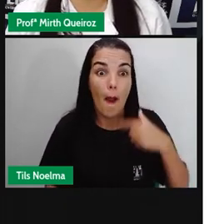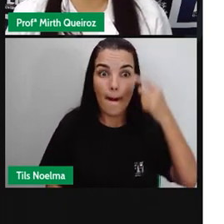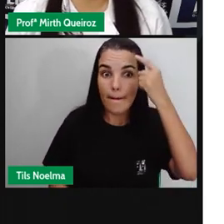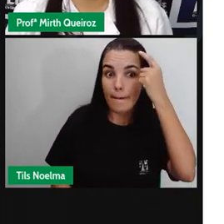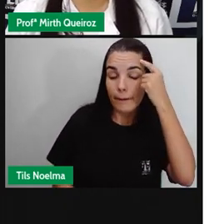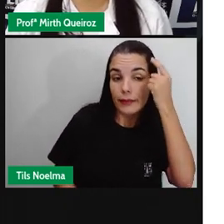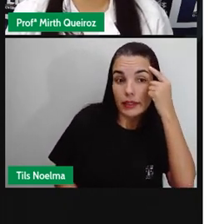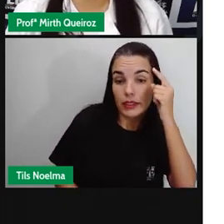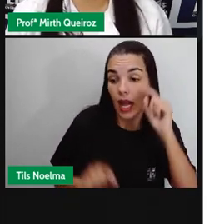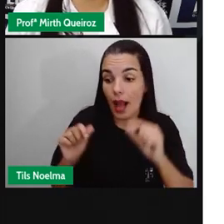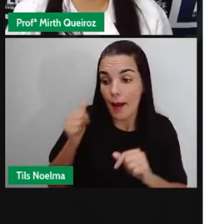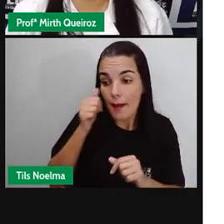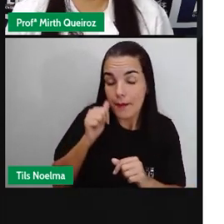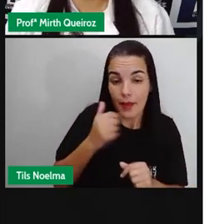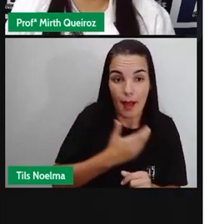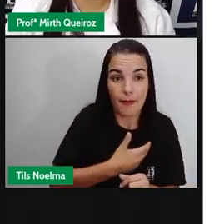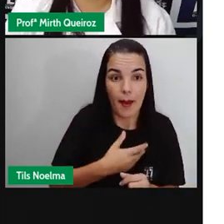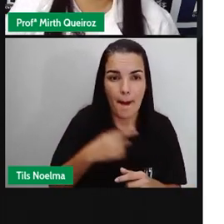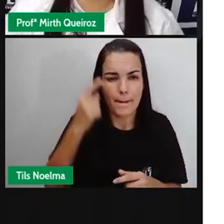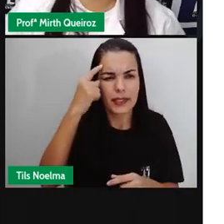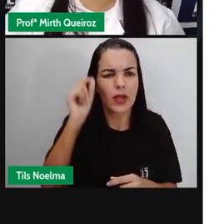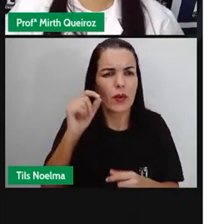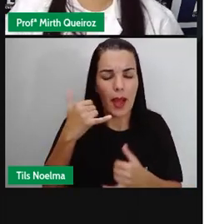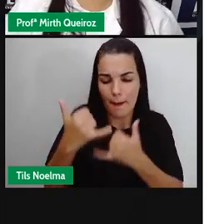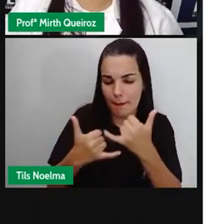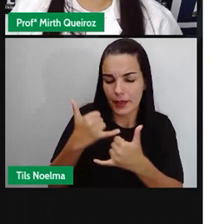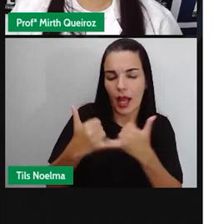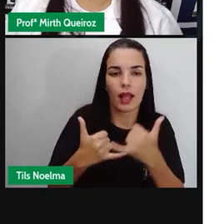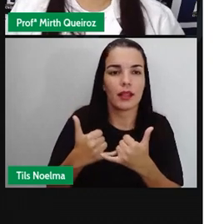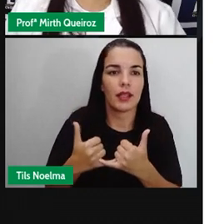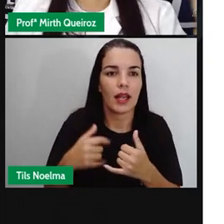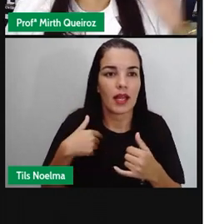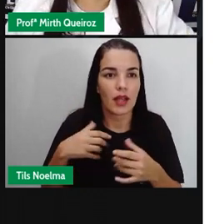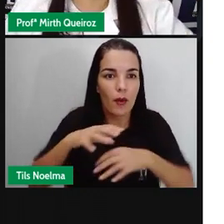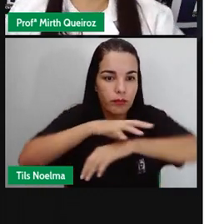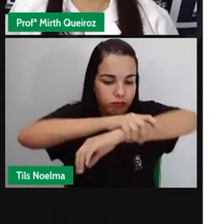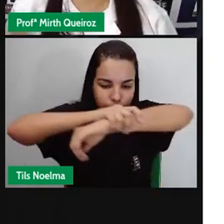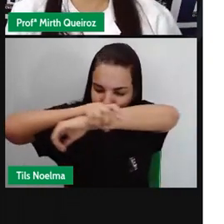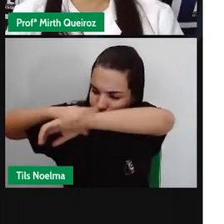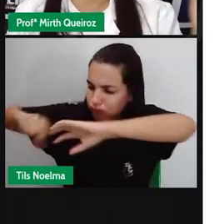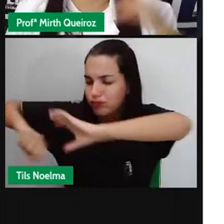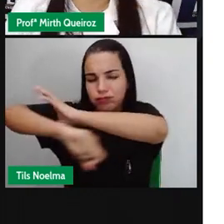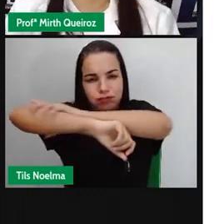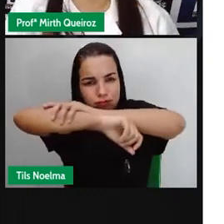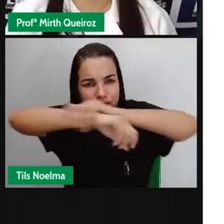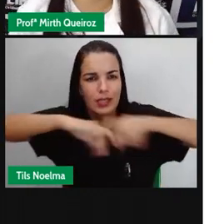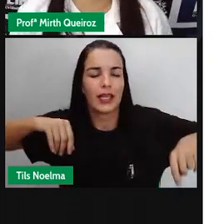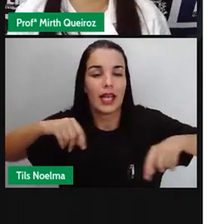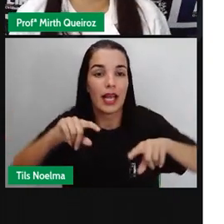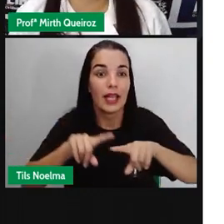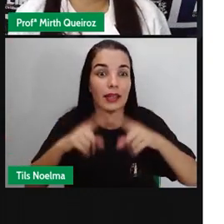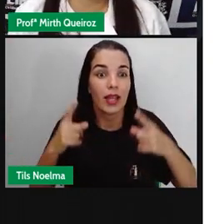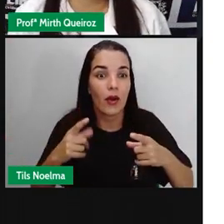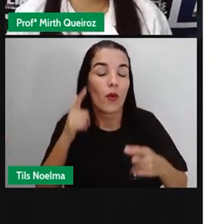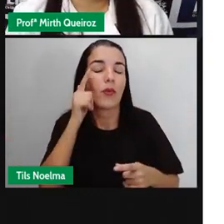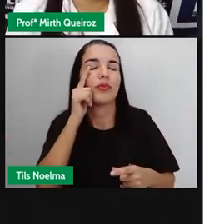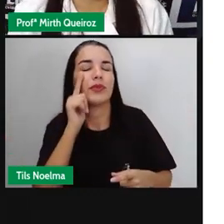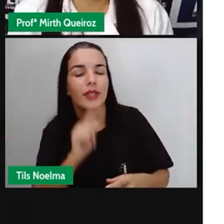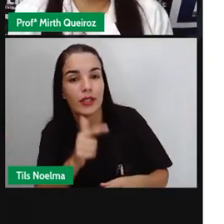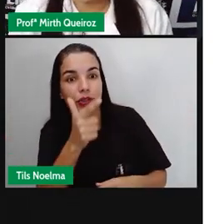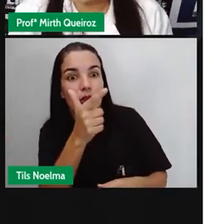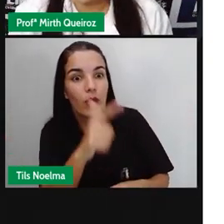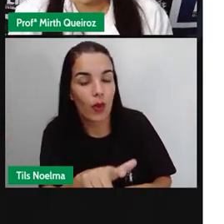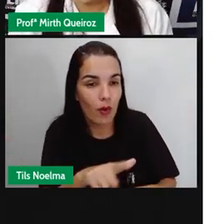estava ali tentando fazer alguma brincadeira e tirou os meus braços. E aí vai eu novamente tentando, tentando, até que eu consegui